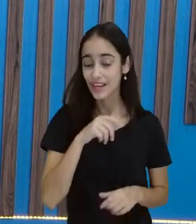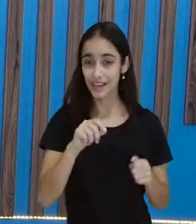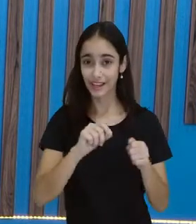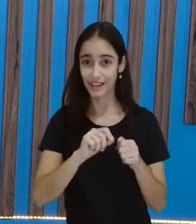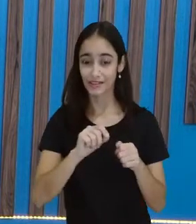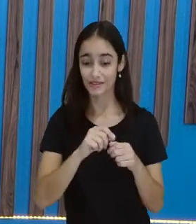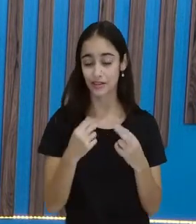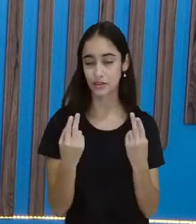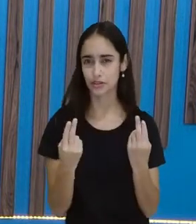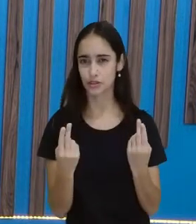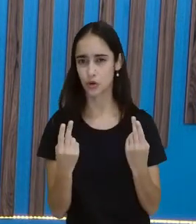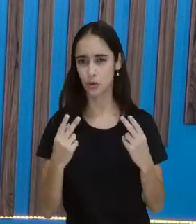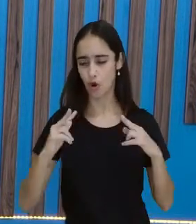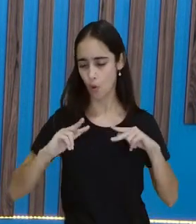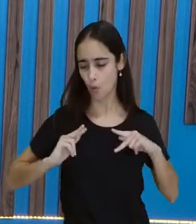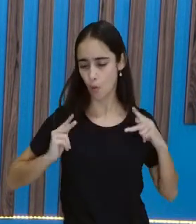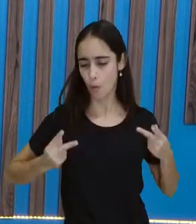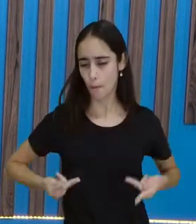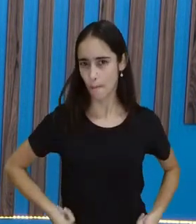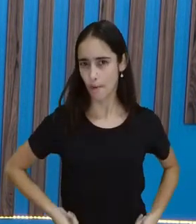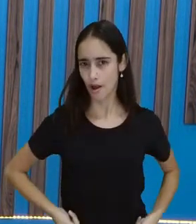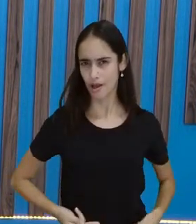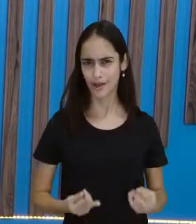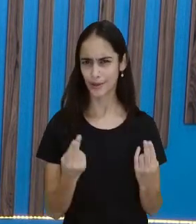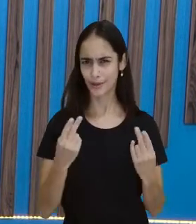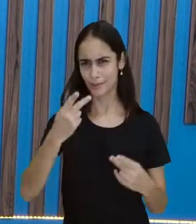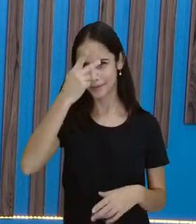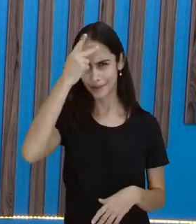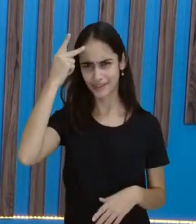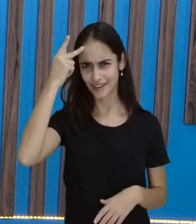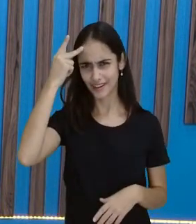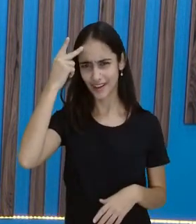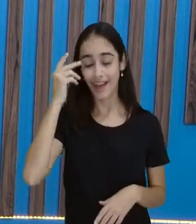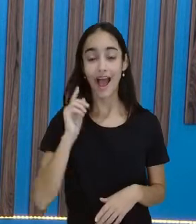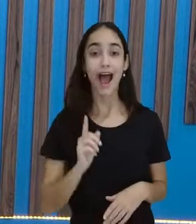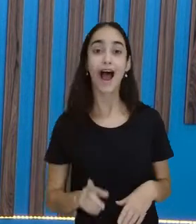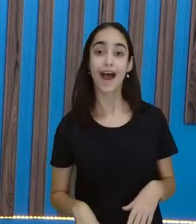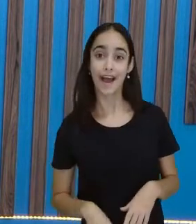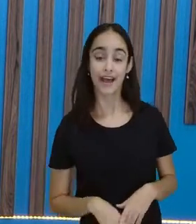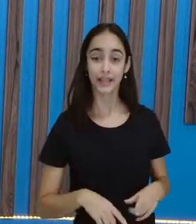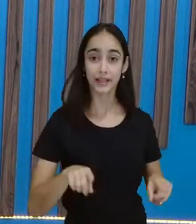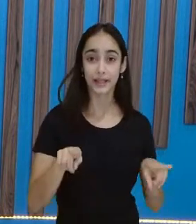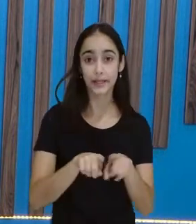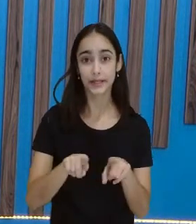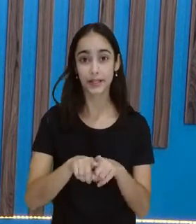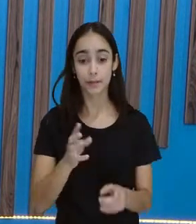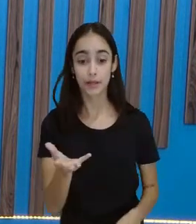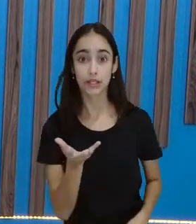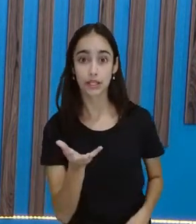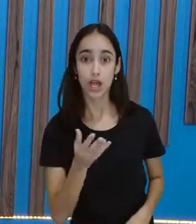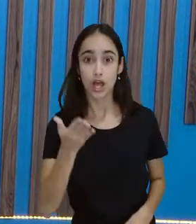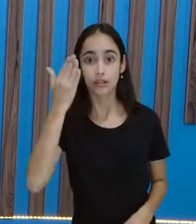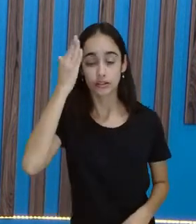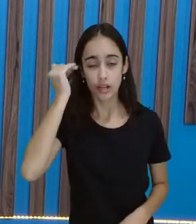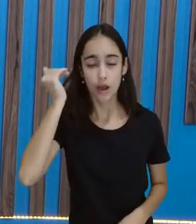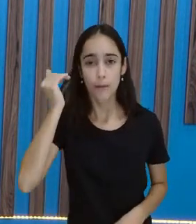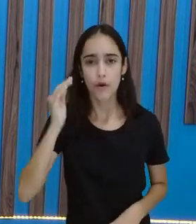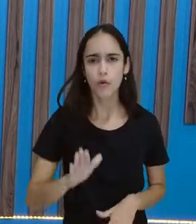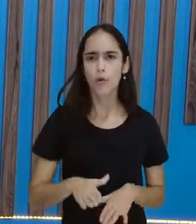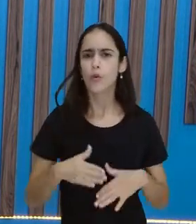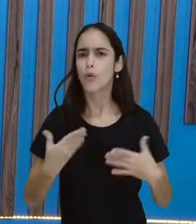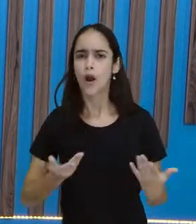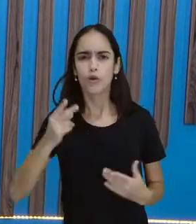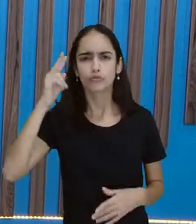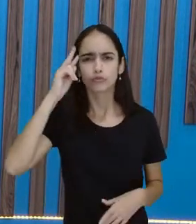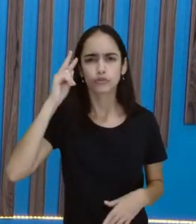vocês? Ah, eu quero saber aí qual fábula que você gosta mais, tá certo? Qual que você já ouviu, qual ensinamento